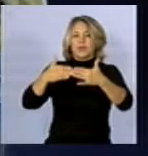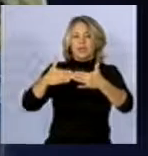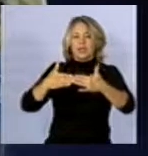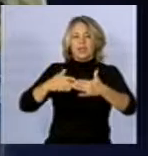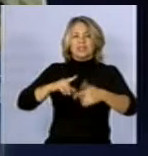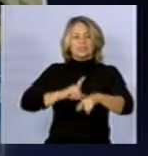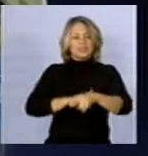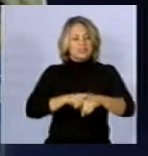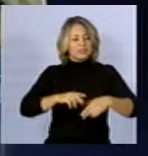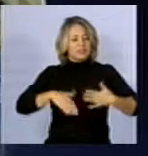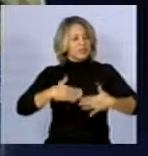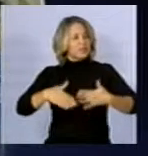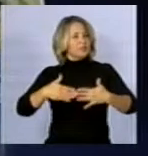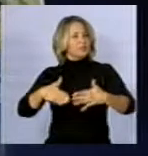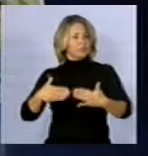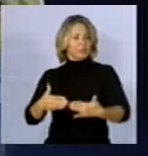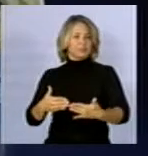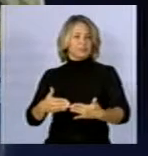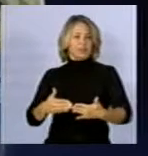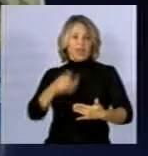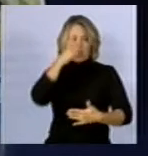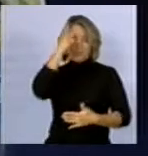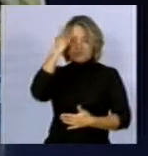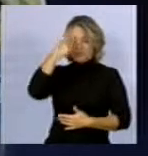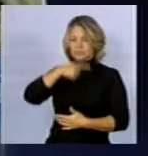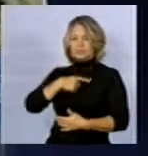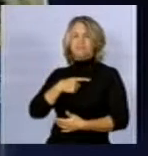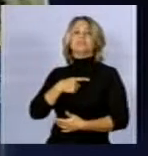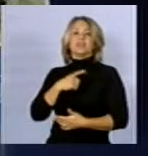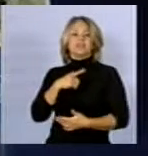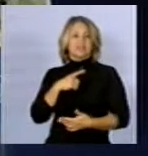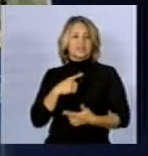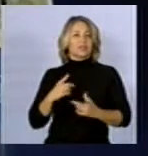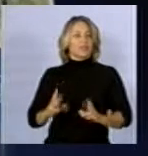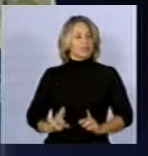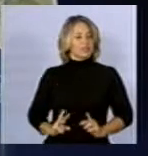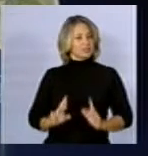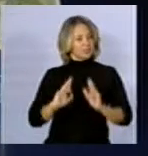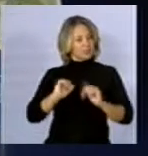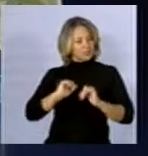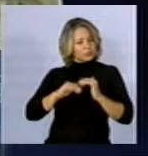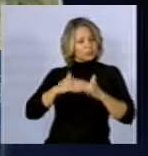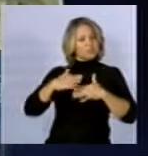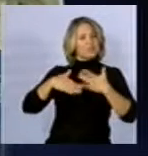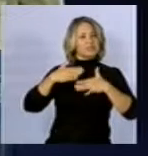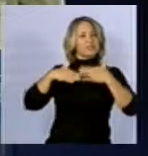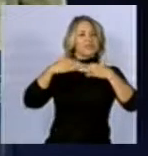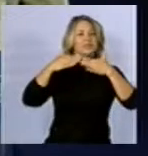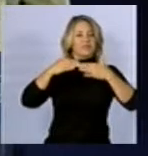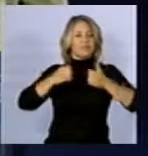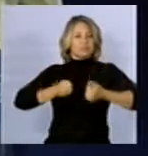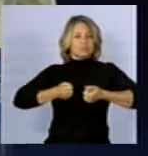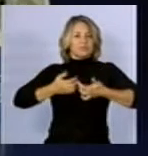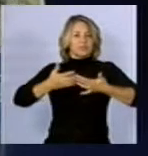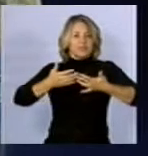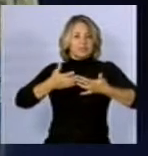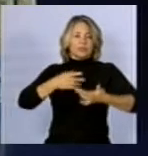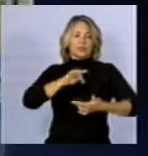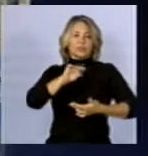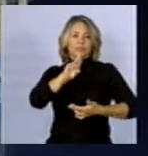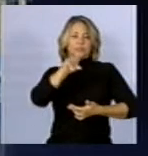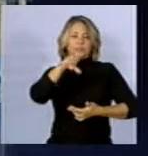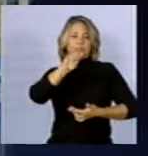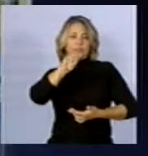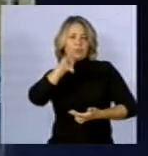períodos de latência. Então, um indivíduo exposto hoje, ele pode vir a desenvolver a manifestação do tumor, pode vir